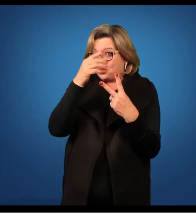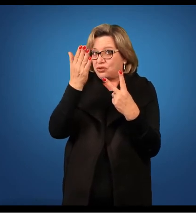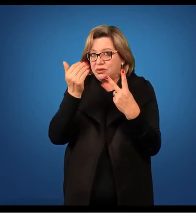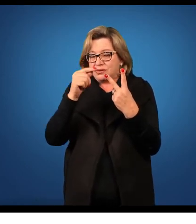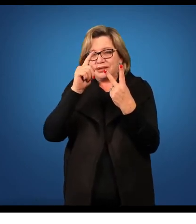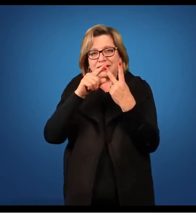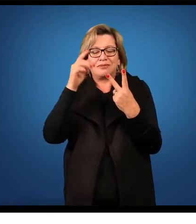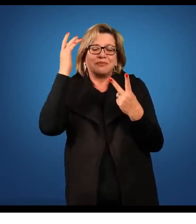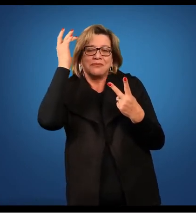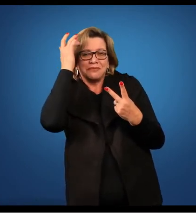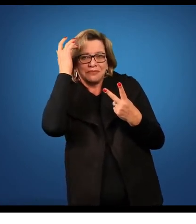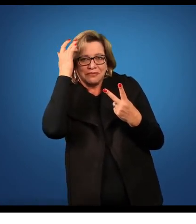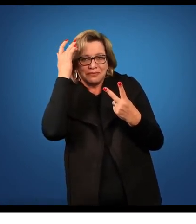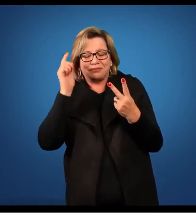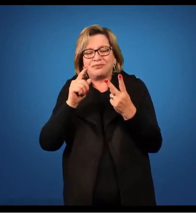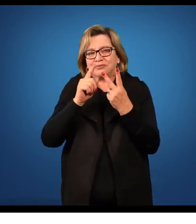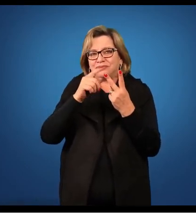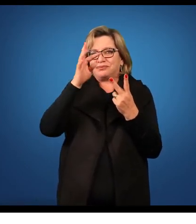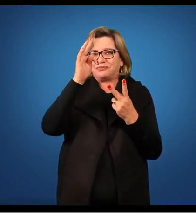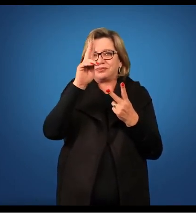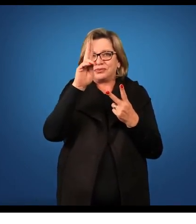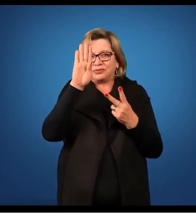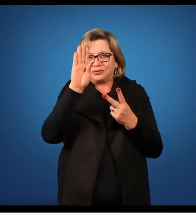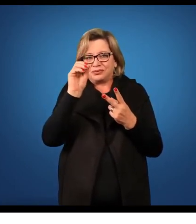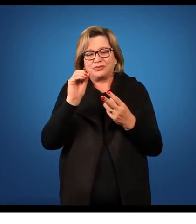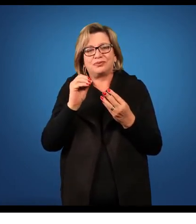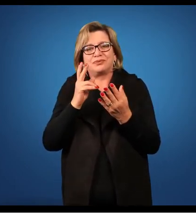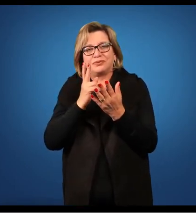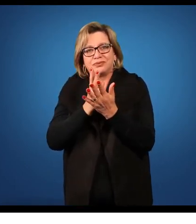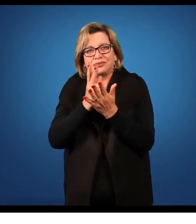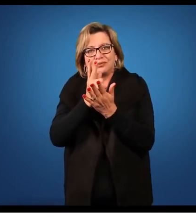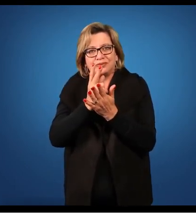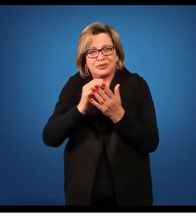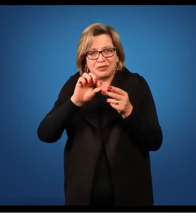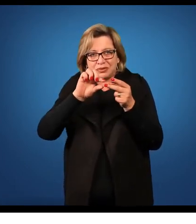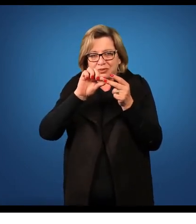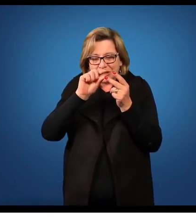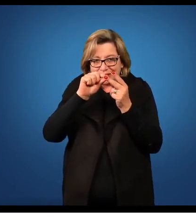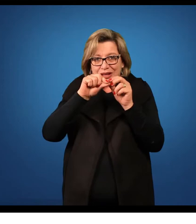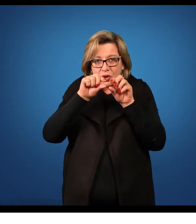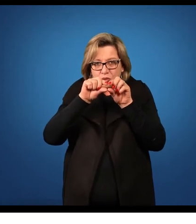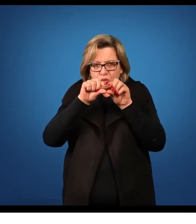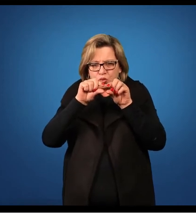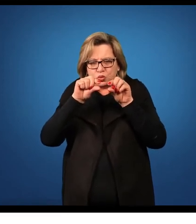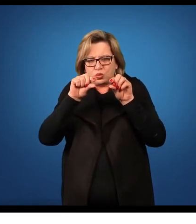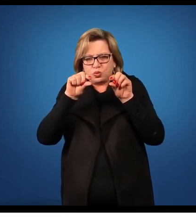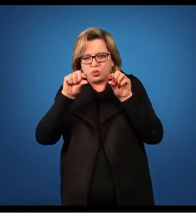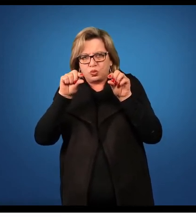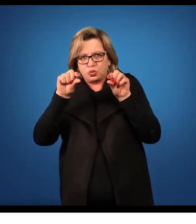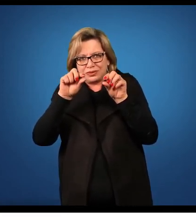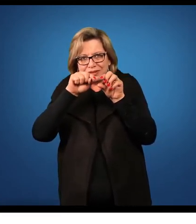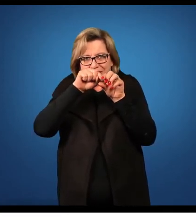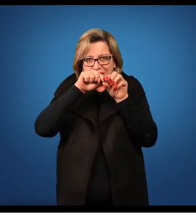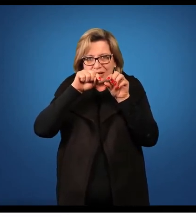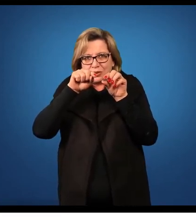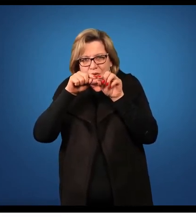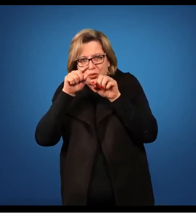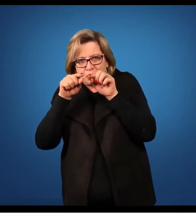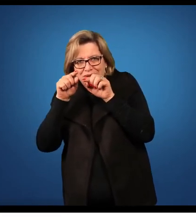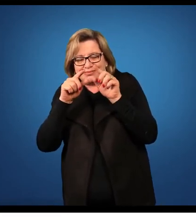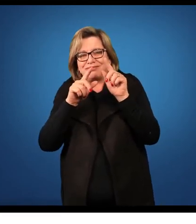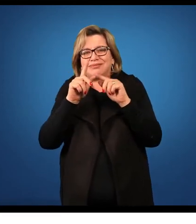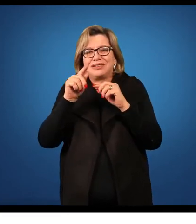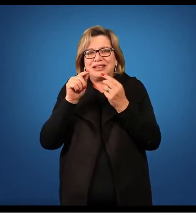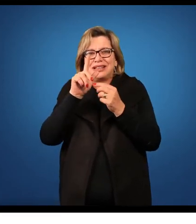adulto o tubo polínico ele irá crescer irá transportar os gametas